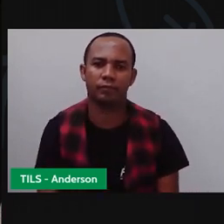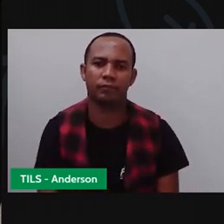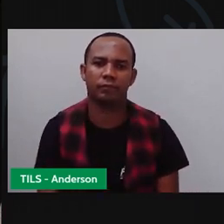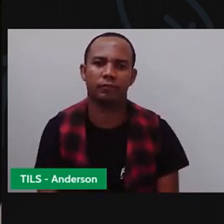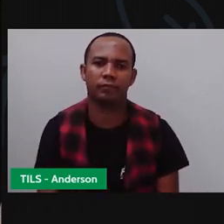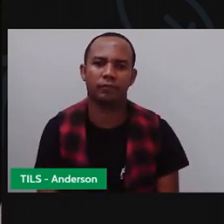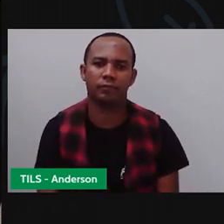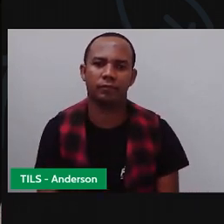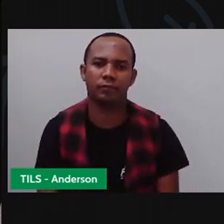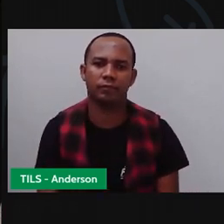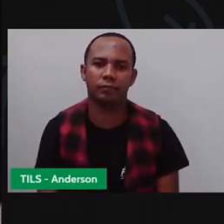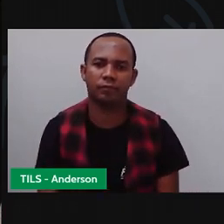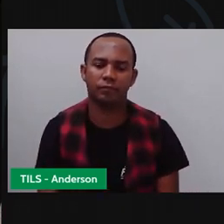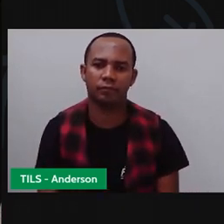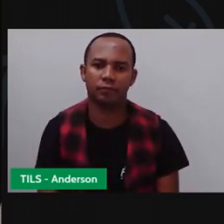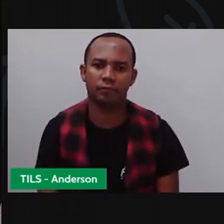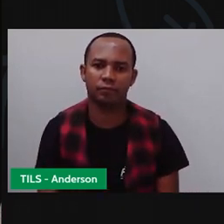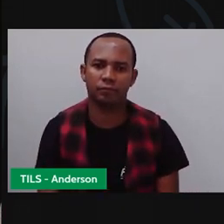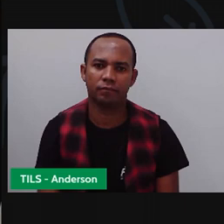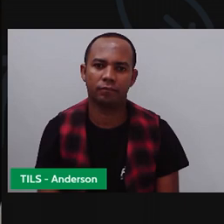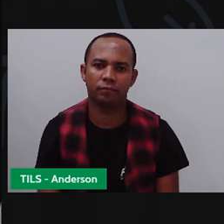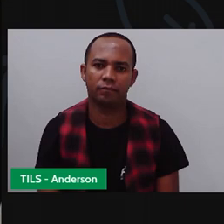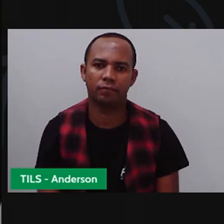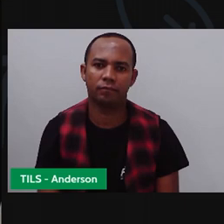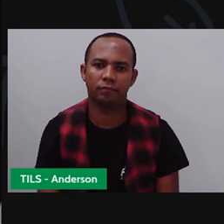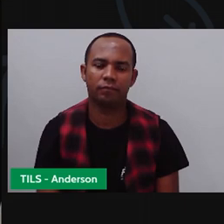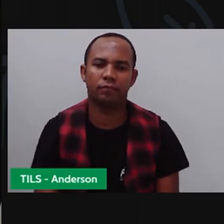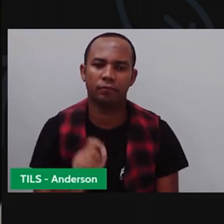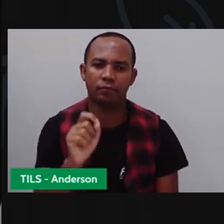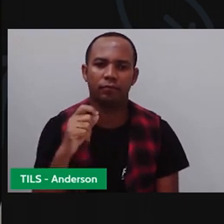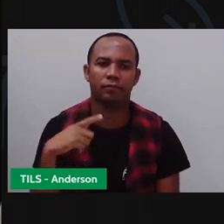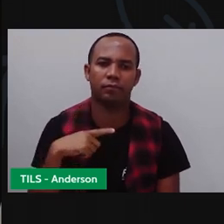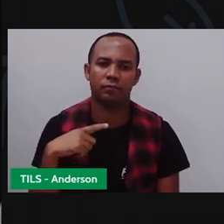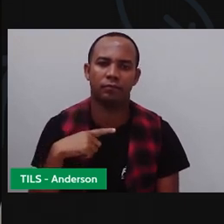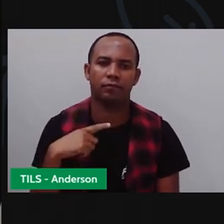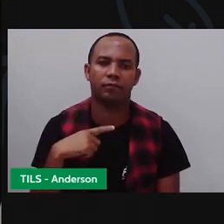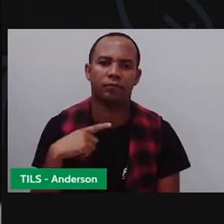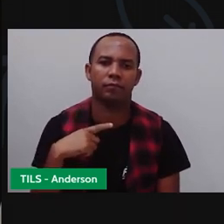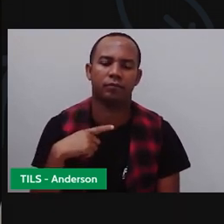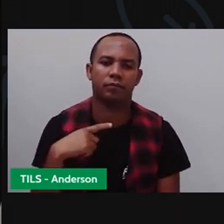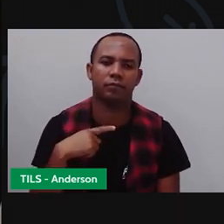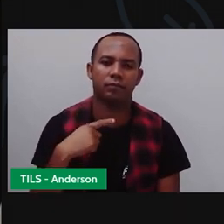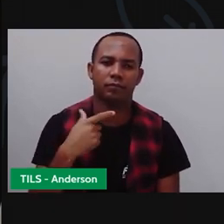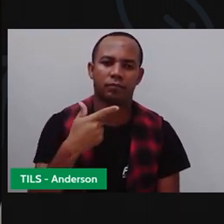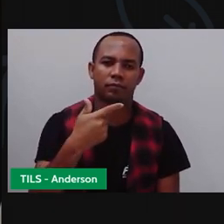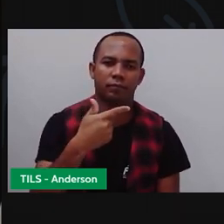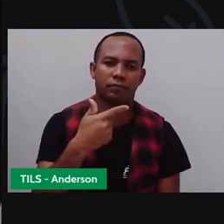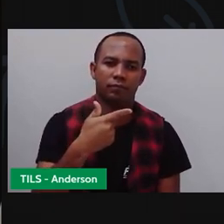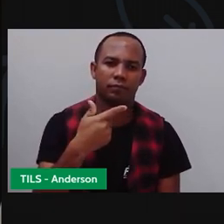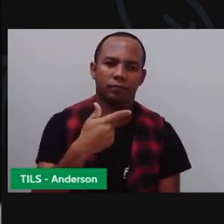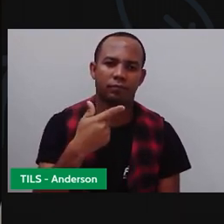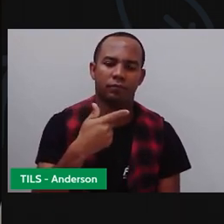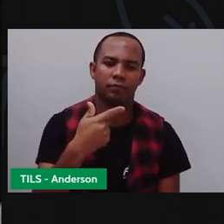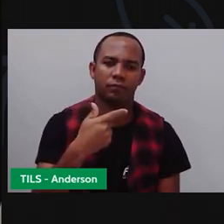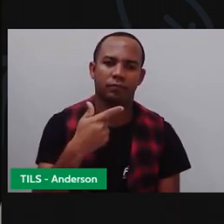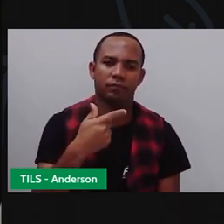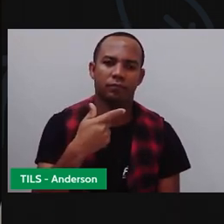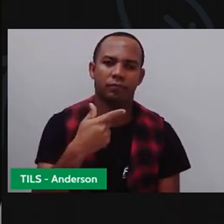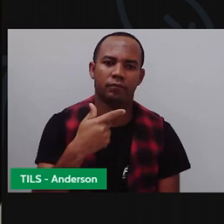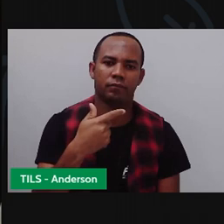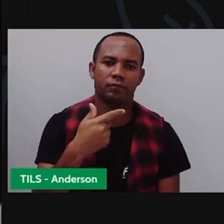ter o quê? Do cento. Então, eu tenho, olha, de centena eu tenho quantas? Ó. Duas.